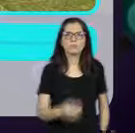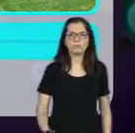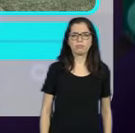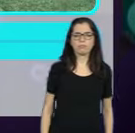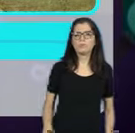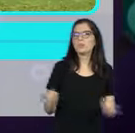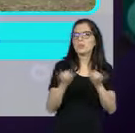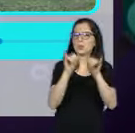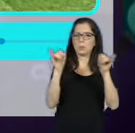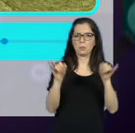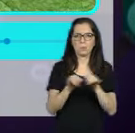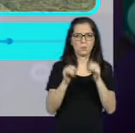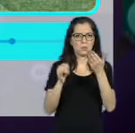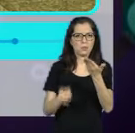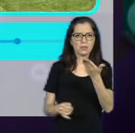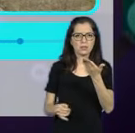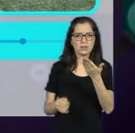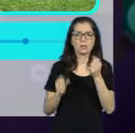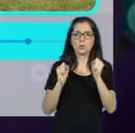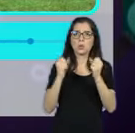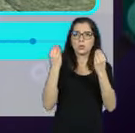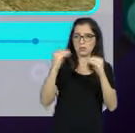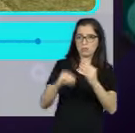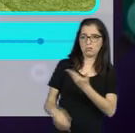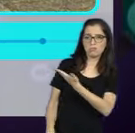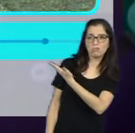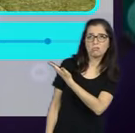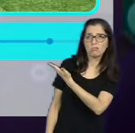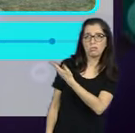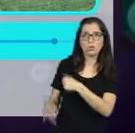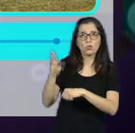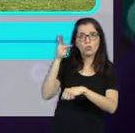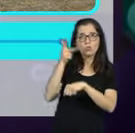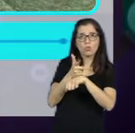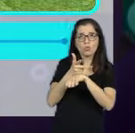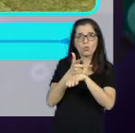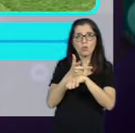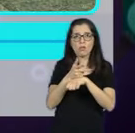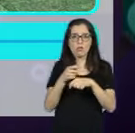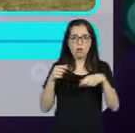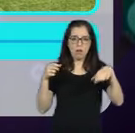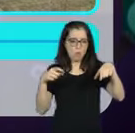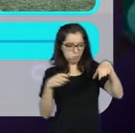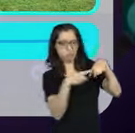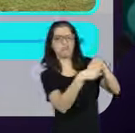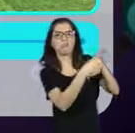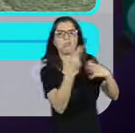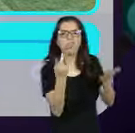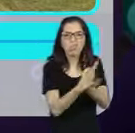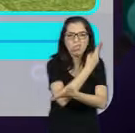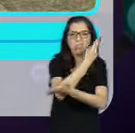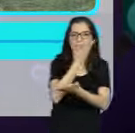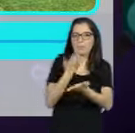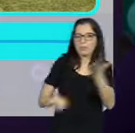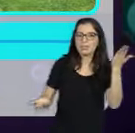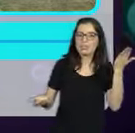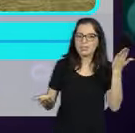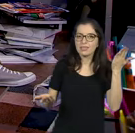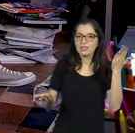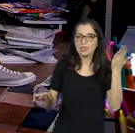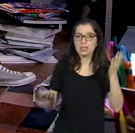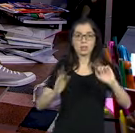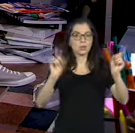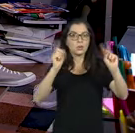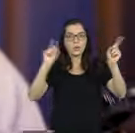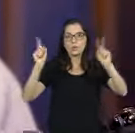Bobagem. Eu só queria saber se eu posso postar um gif que eu fiz com você batendo um pênalti, perdendo gol na aula de educação física.